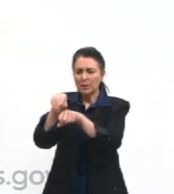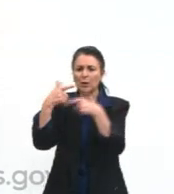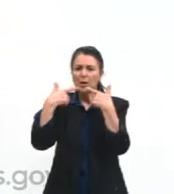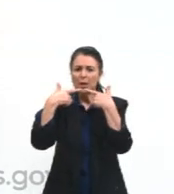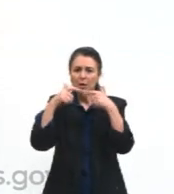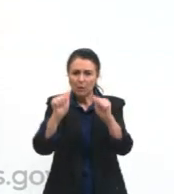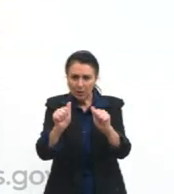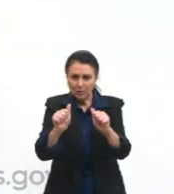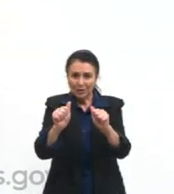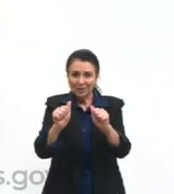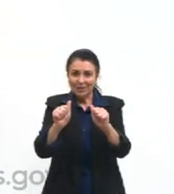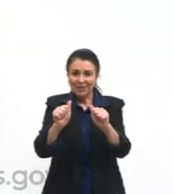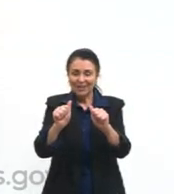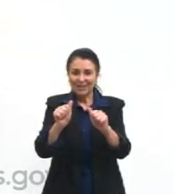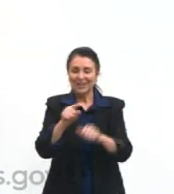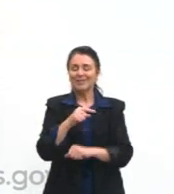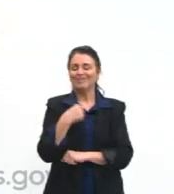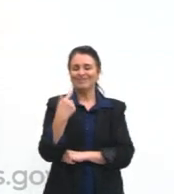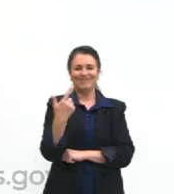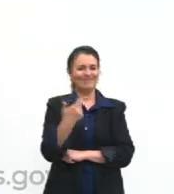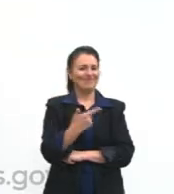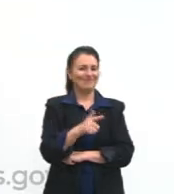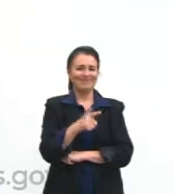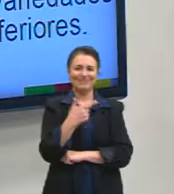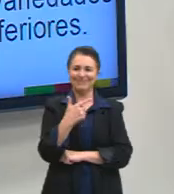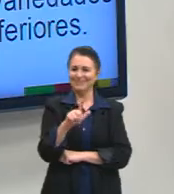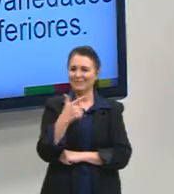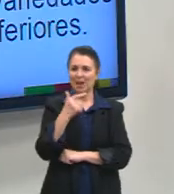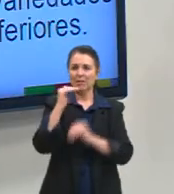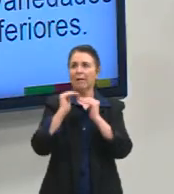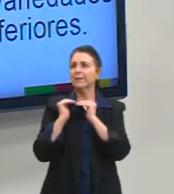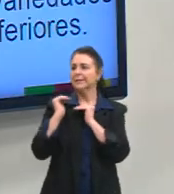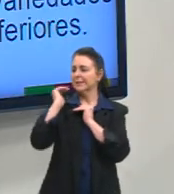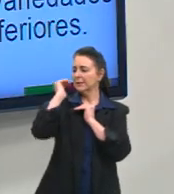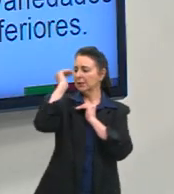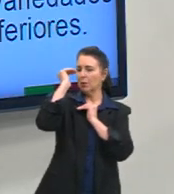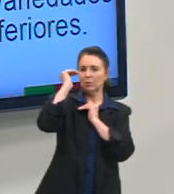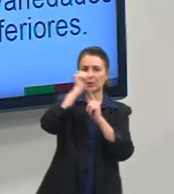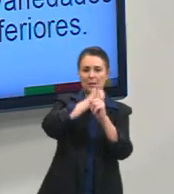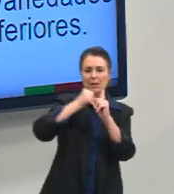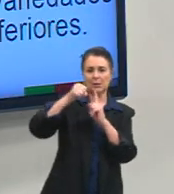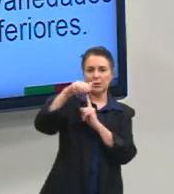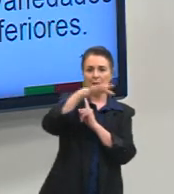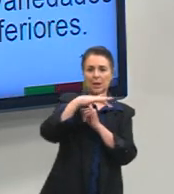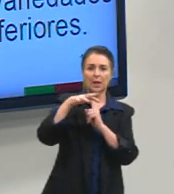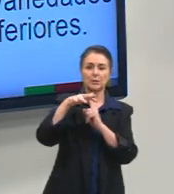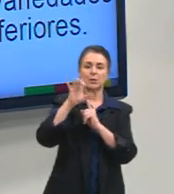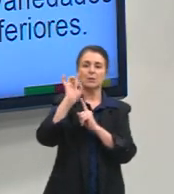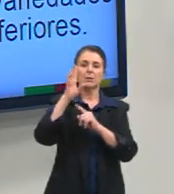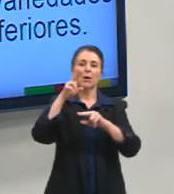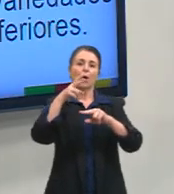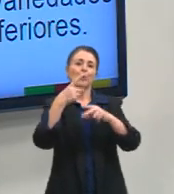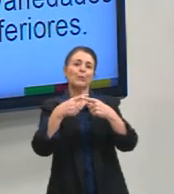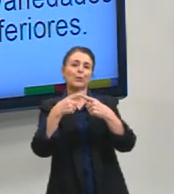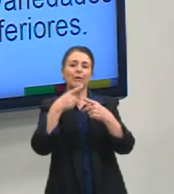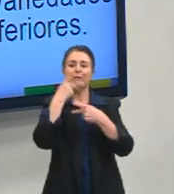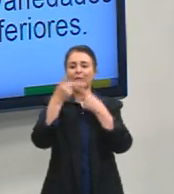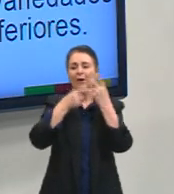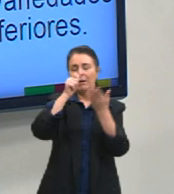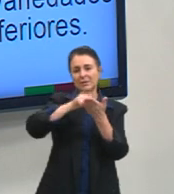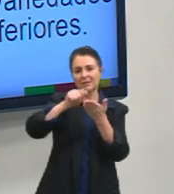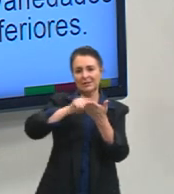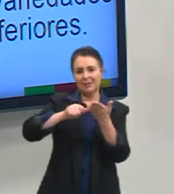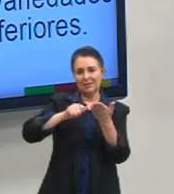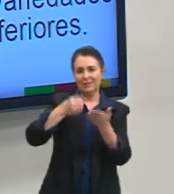e, ainda assim, a gente não tem essa ascensão social dada só por isso. Então, a gente gostaria, sim,